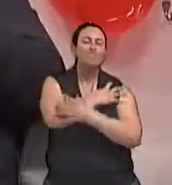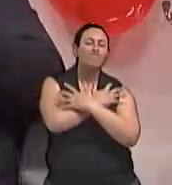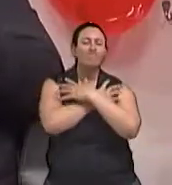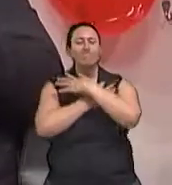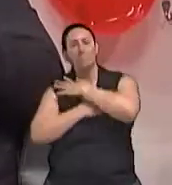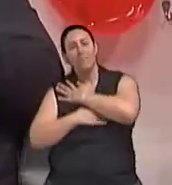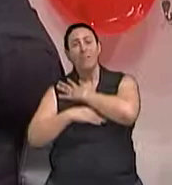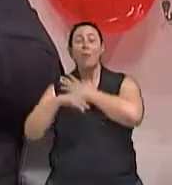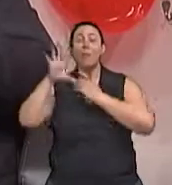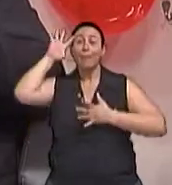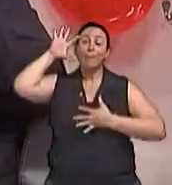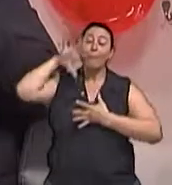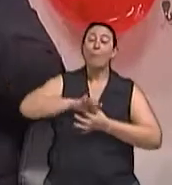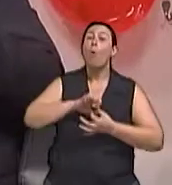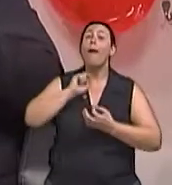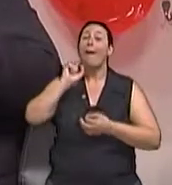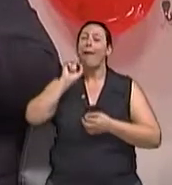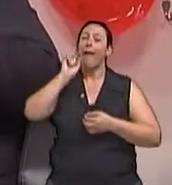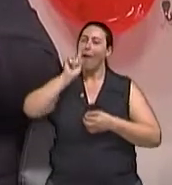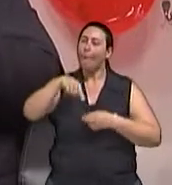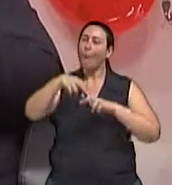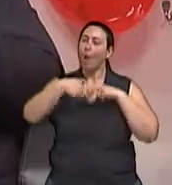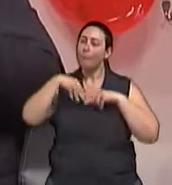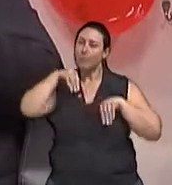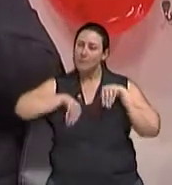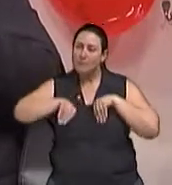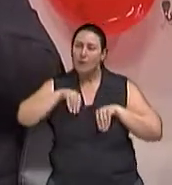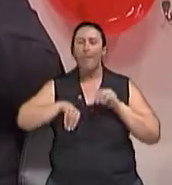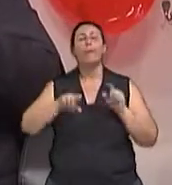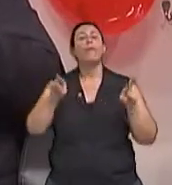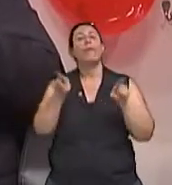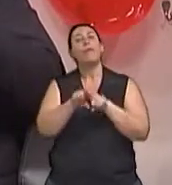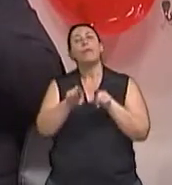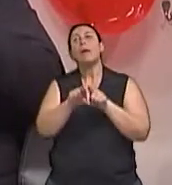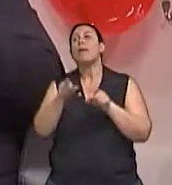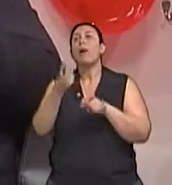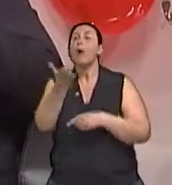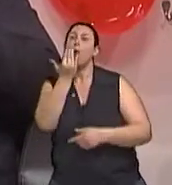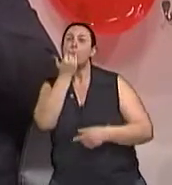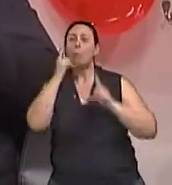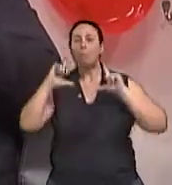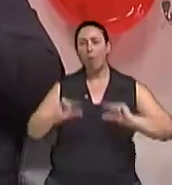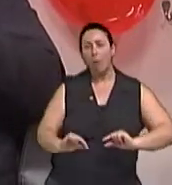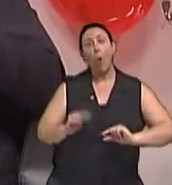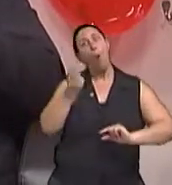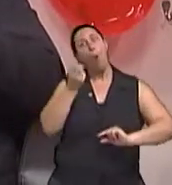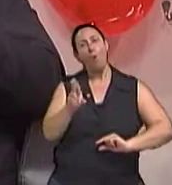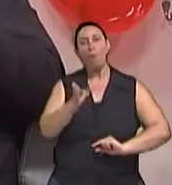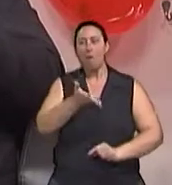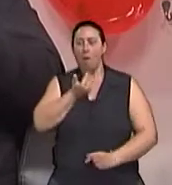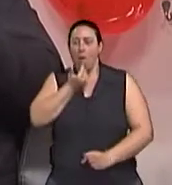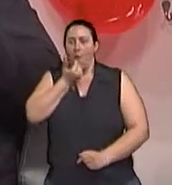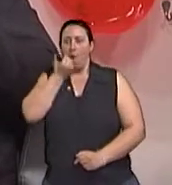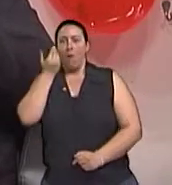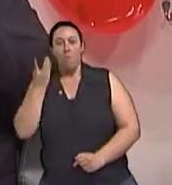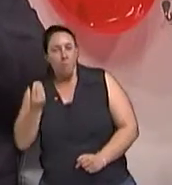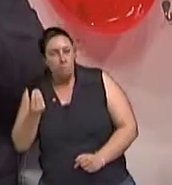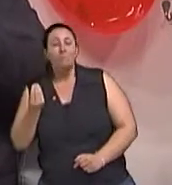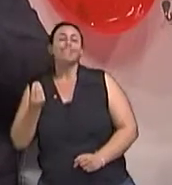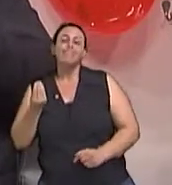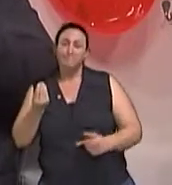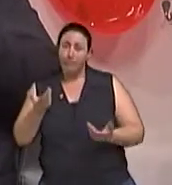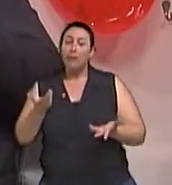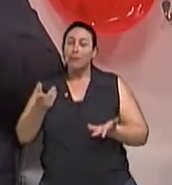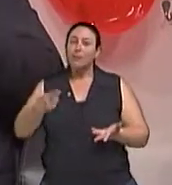psicossomáticas associadas à depressão, também vai melhorar, alterações do apetite para mais ou para menos. Então, muitas vezes a insônia, ela faz